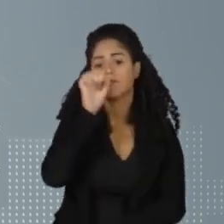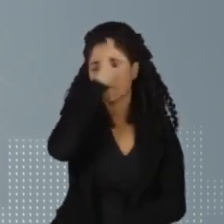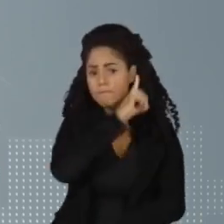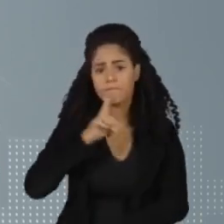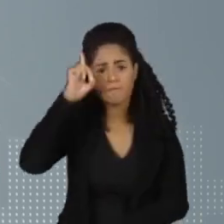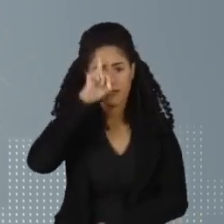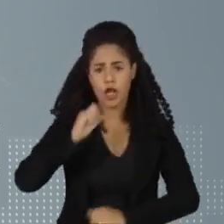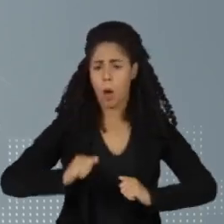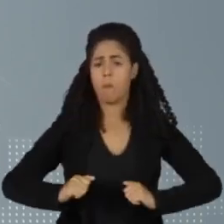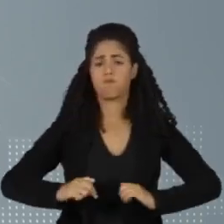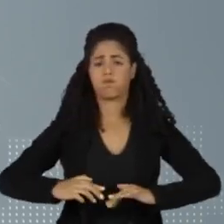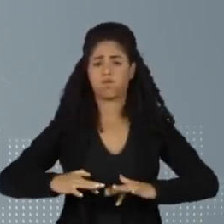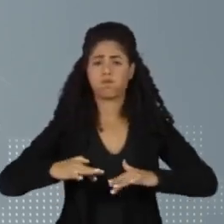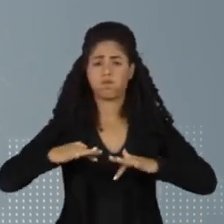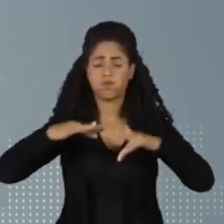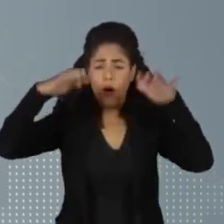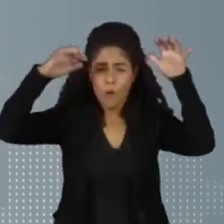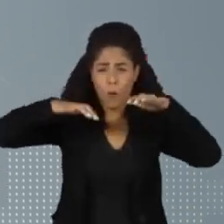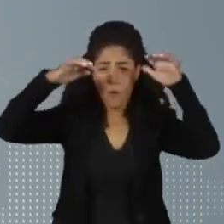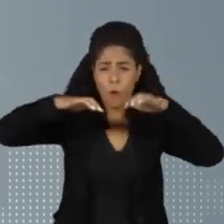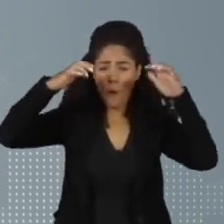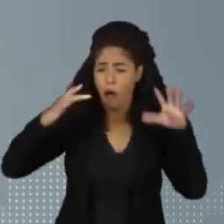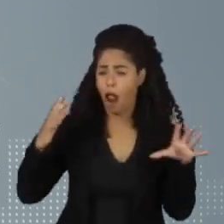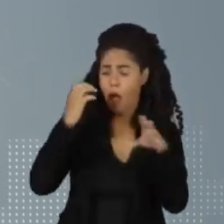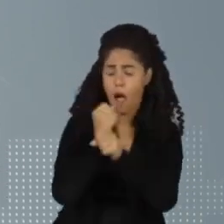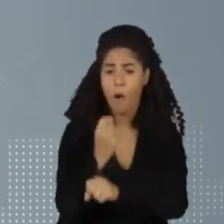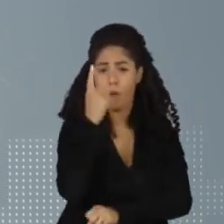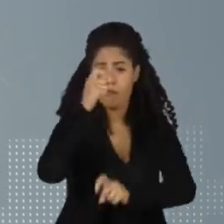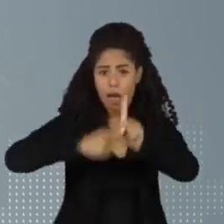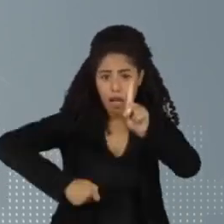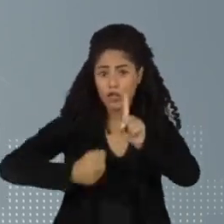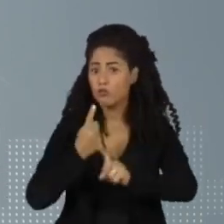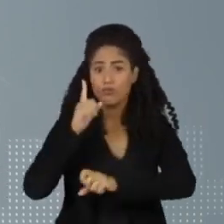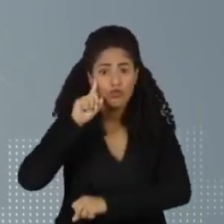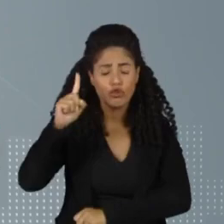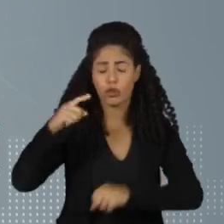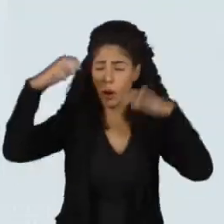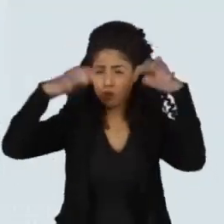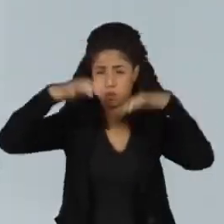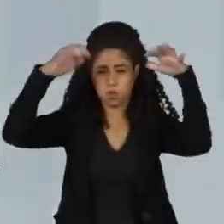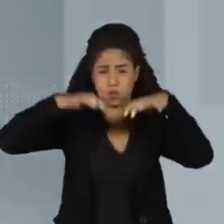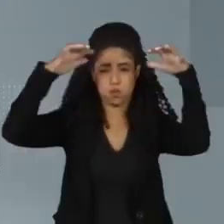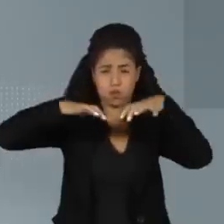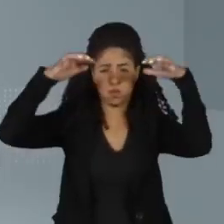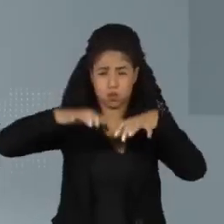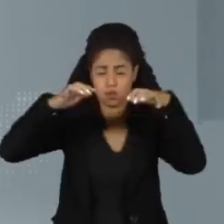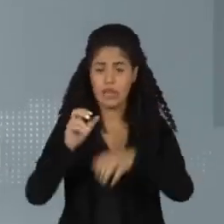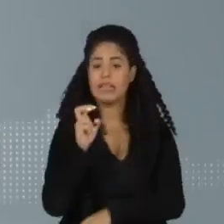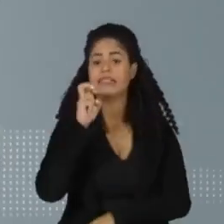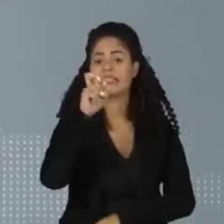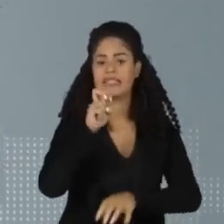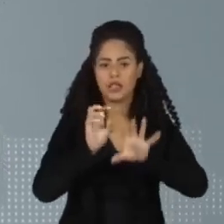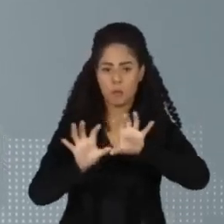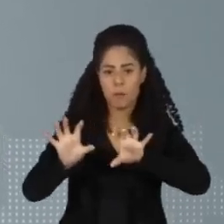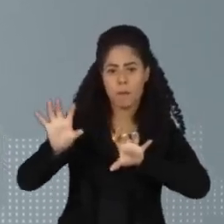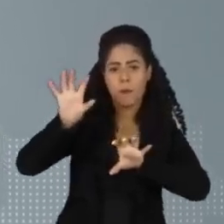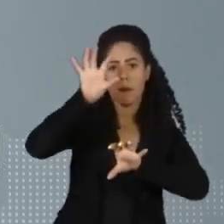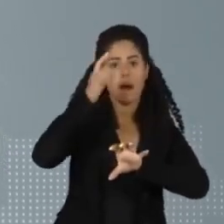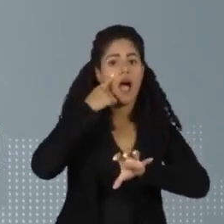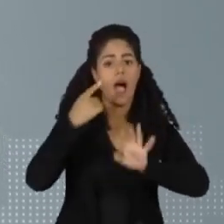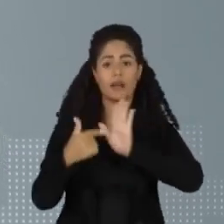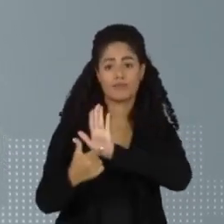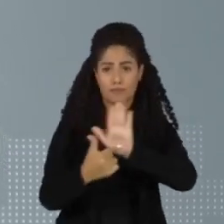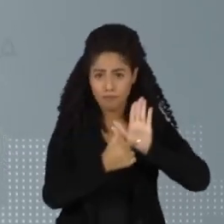superou o esperado para um mês inteiro, segundo a Defesa Civil de São Paulo. Cinco municípios estão em estado de